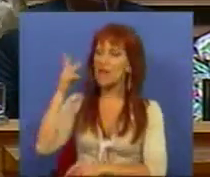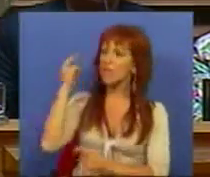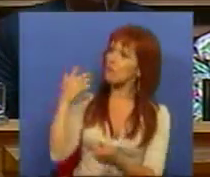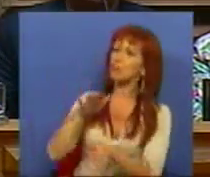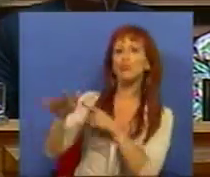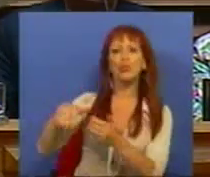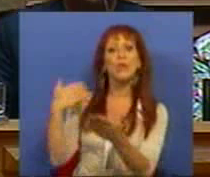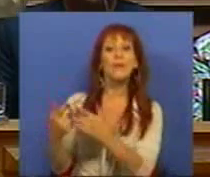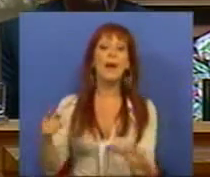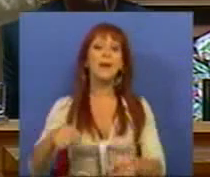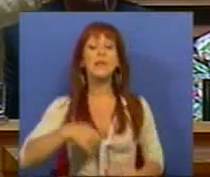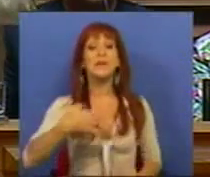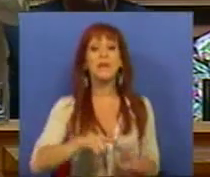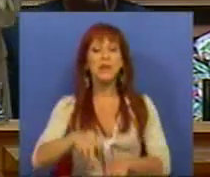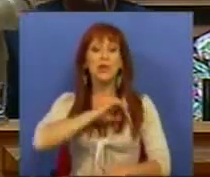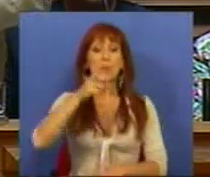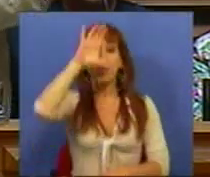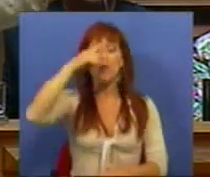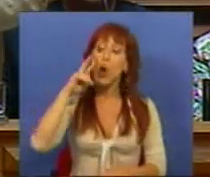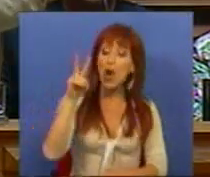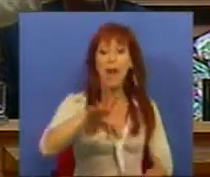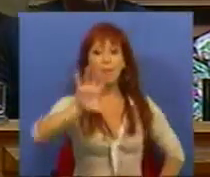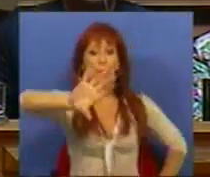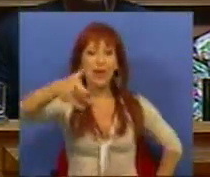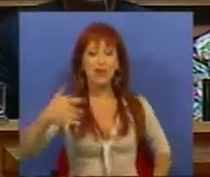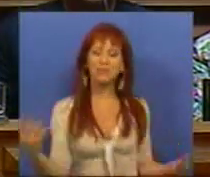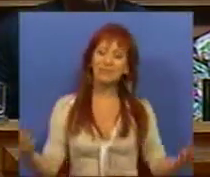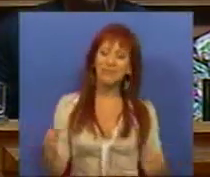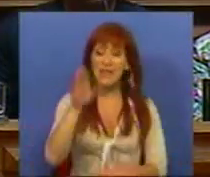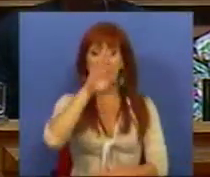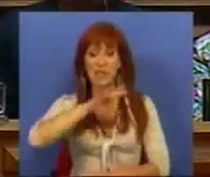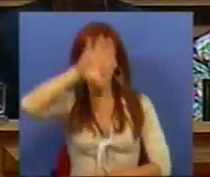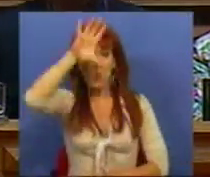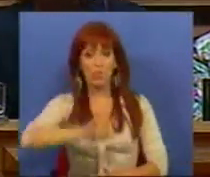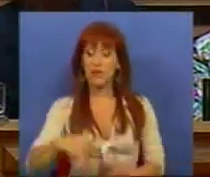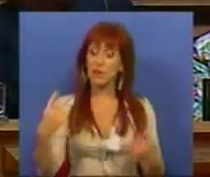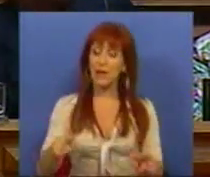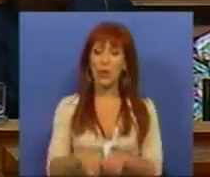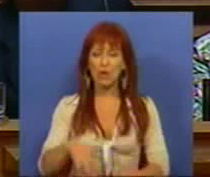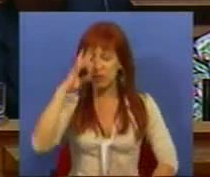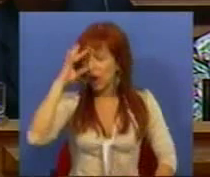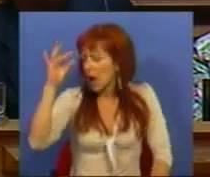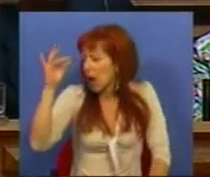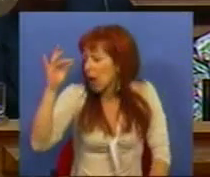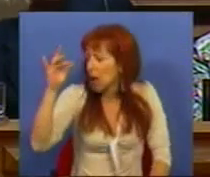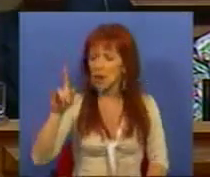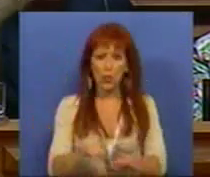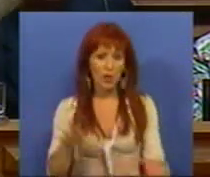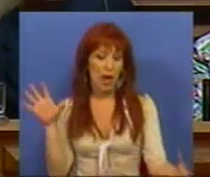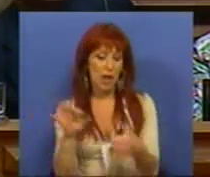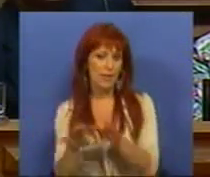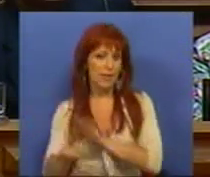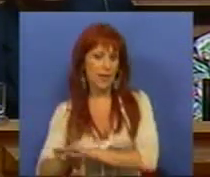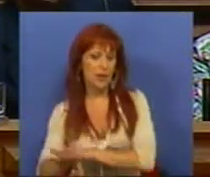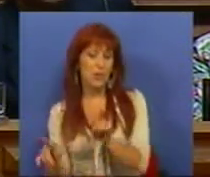vida. E isso significa, Sr. Primeiro-Ministro, olhar para o É claro que se o Governo está obcecado com a sua aliança com a